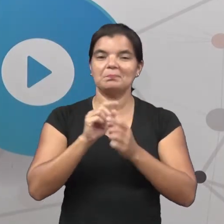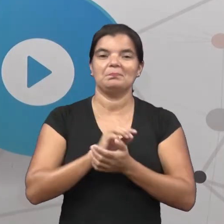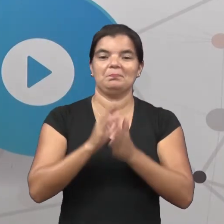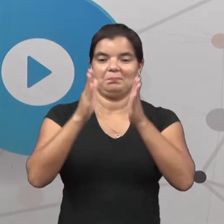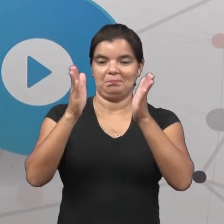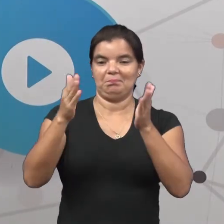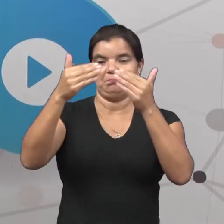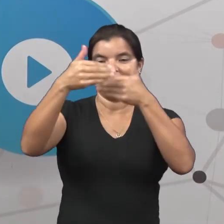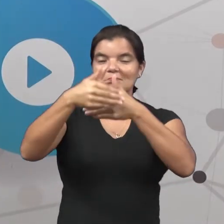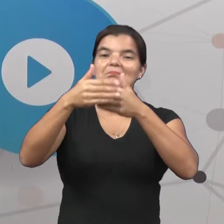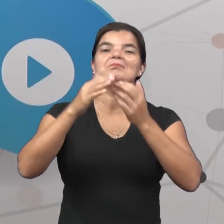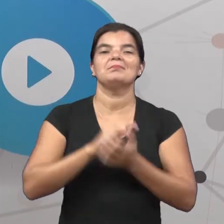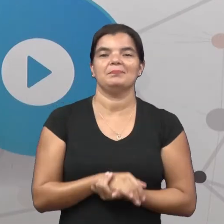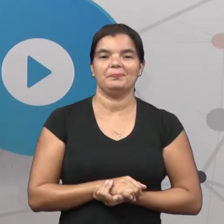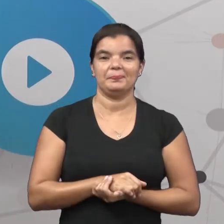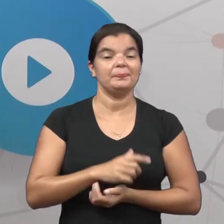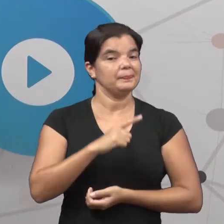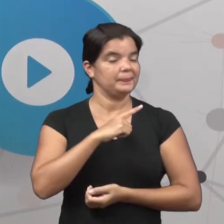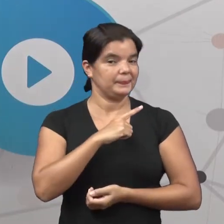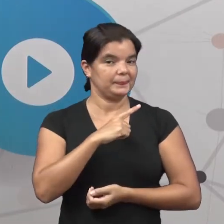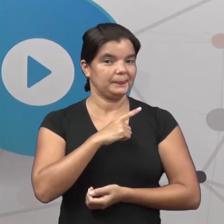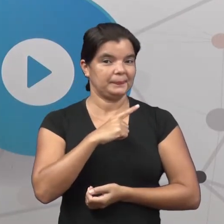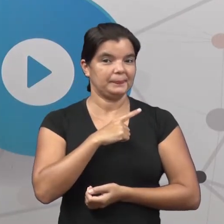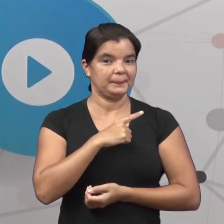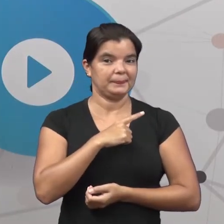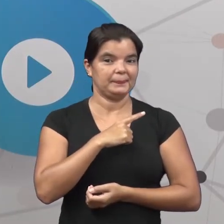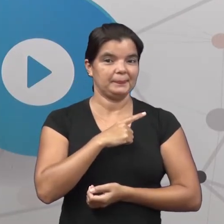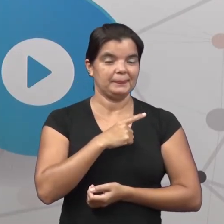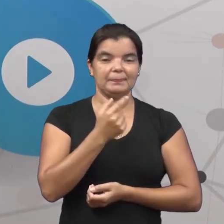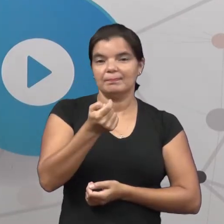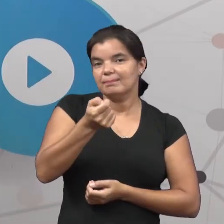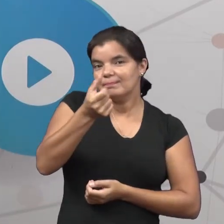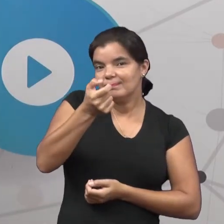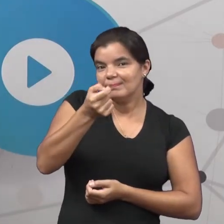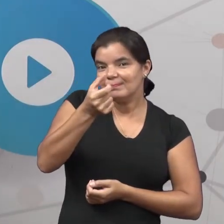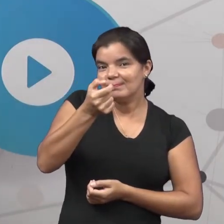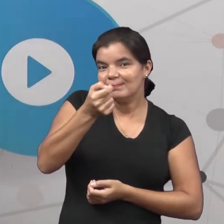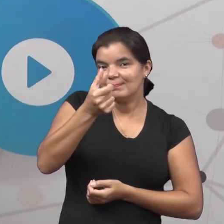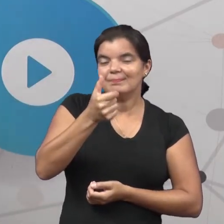Temos também uma moedinha.